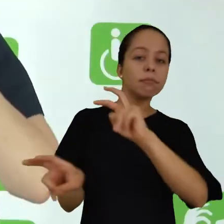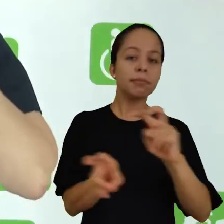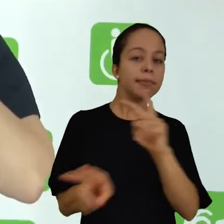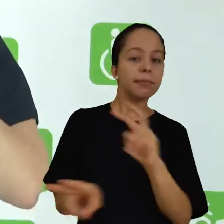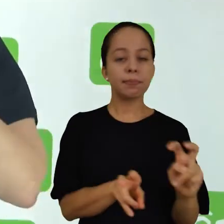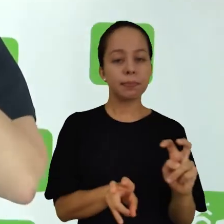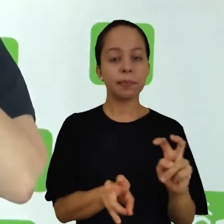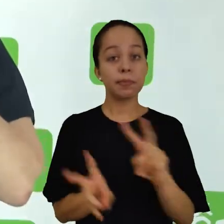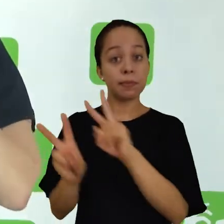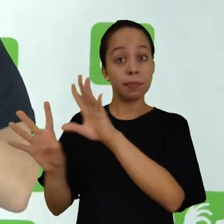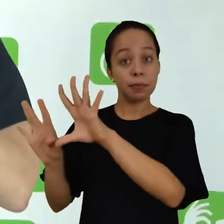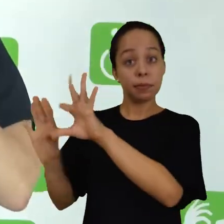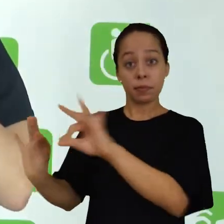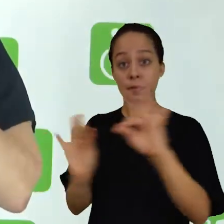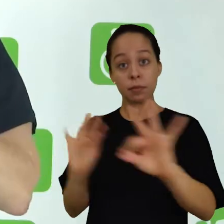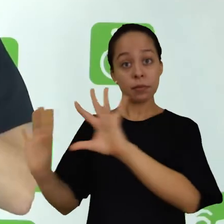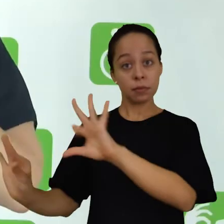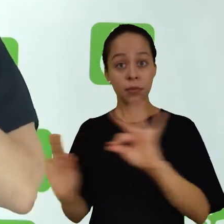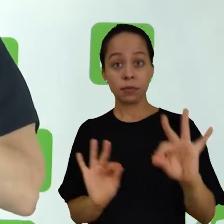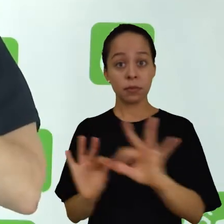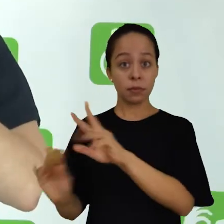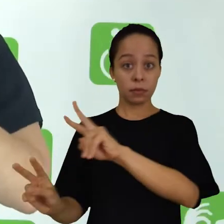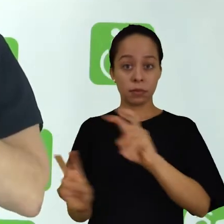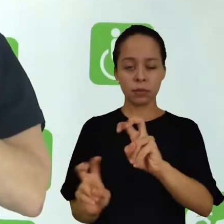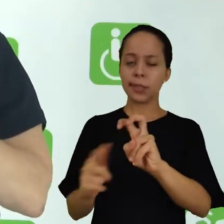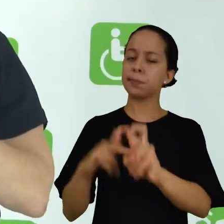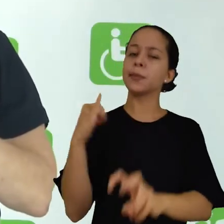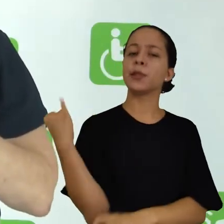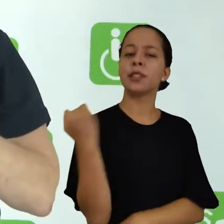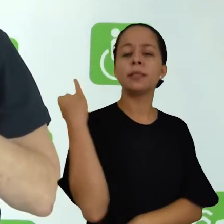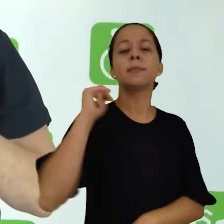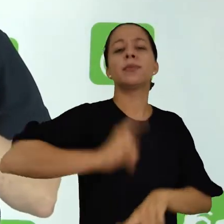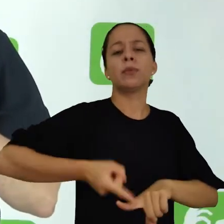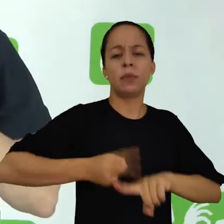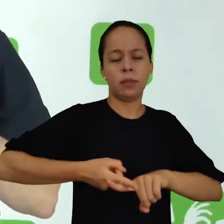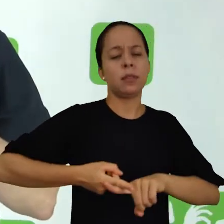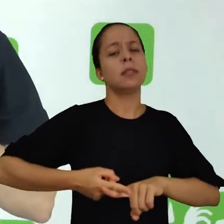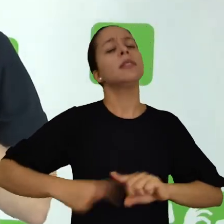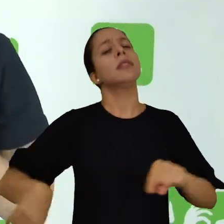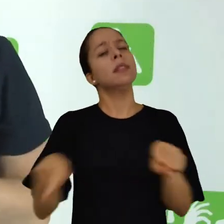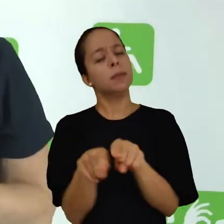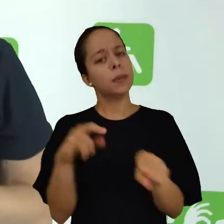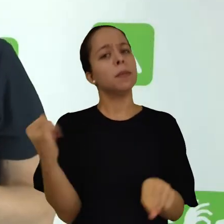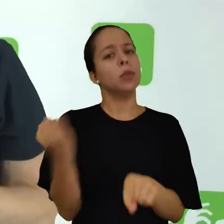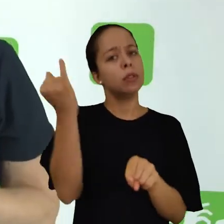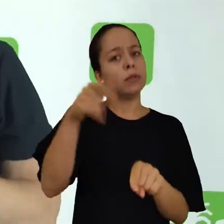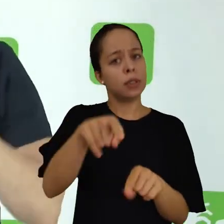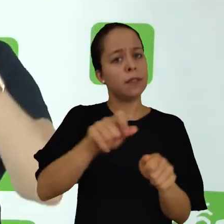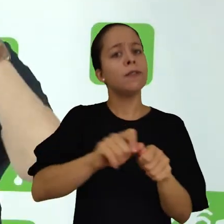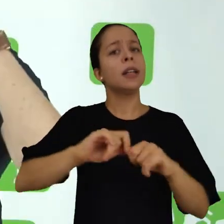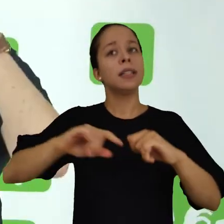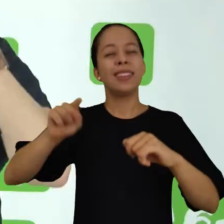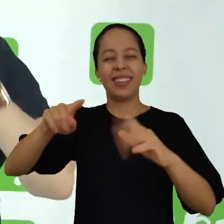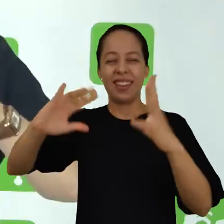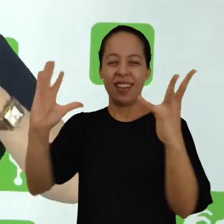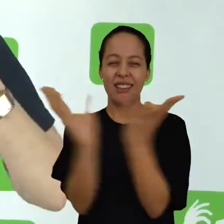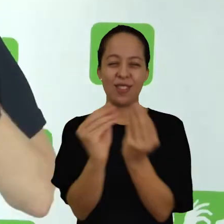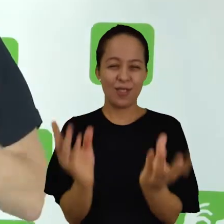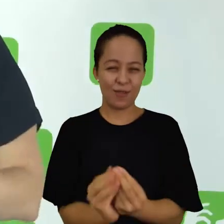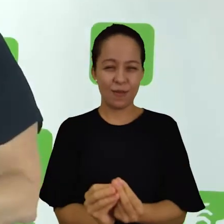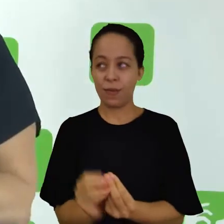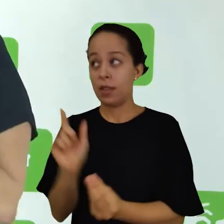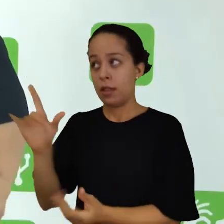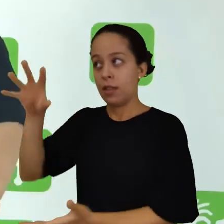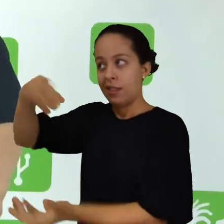obra. Essas transcrições elas são importantes porque assim como é importante você fazer o resumo